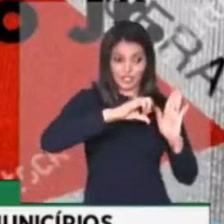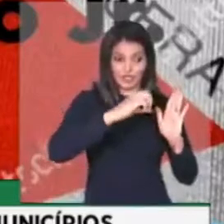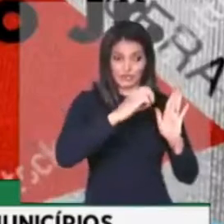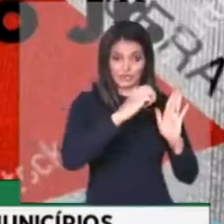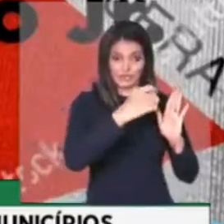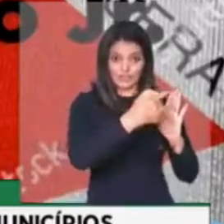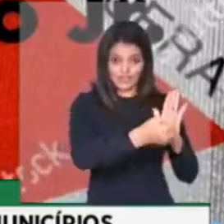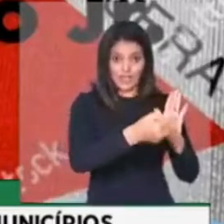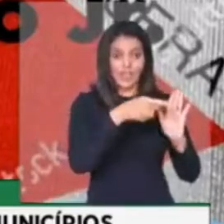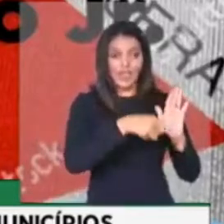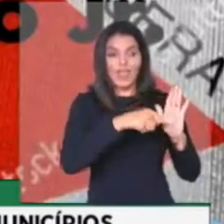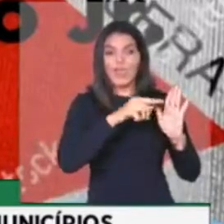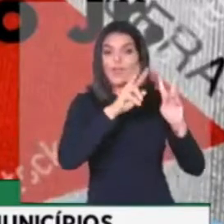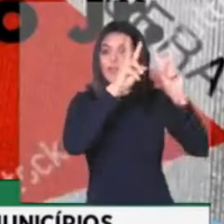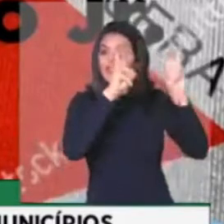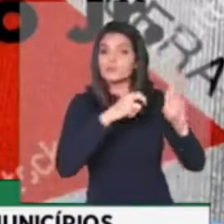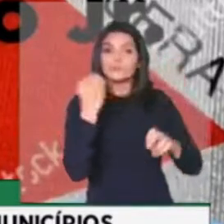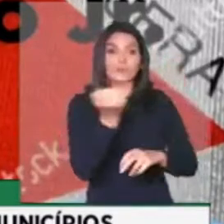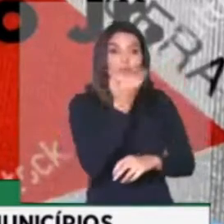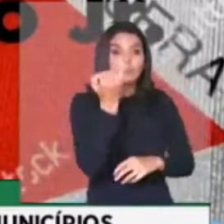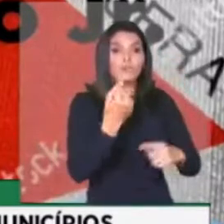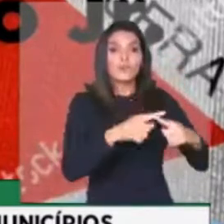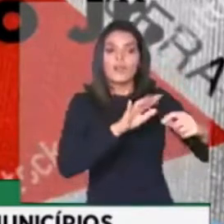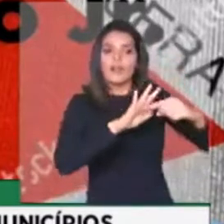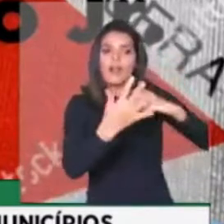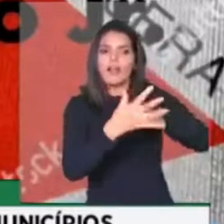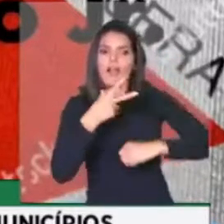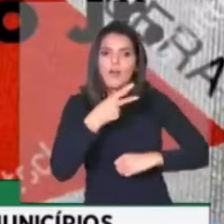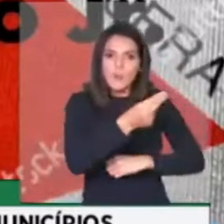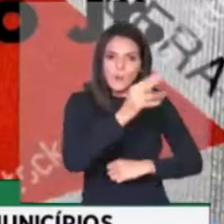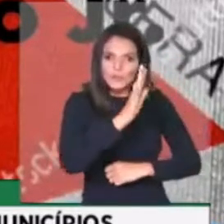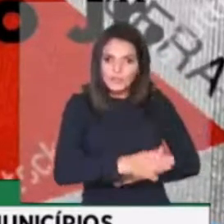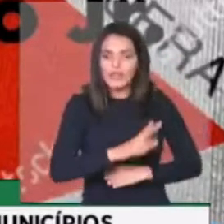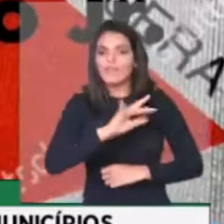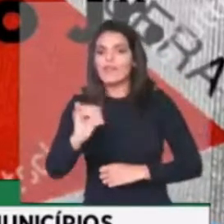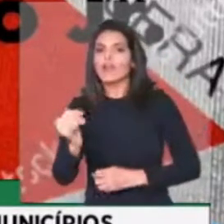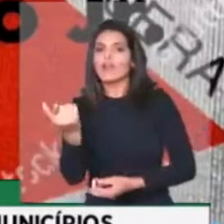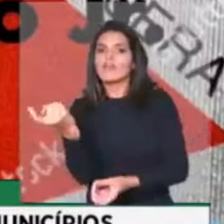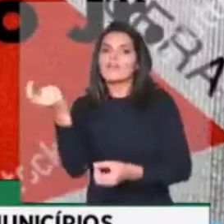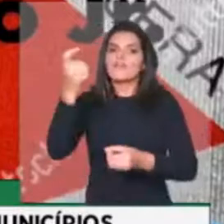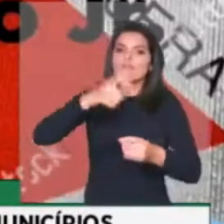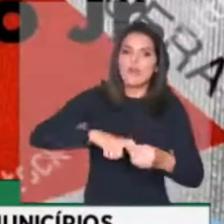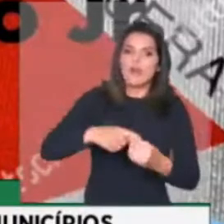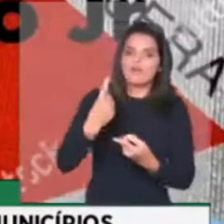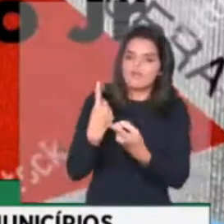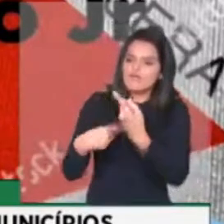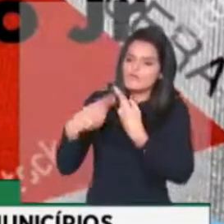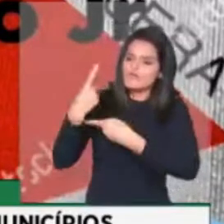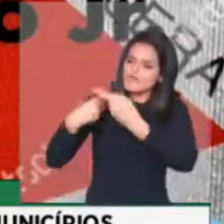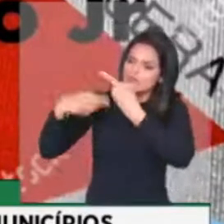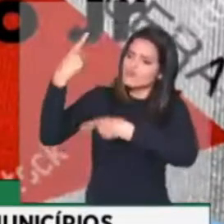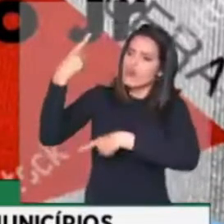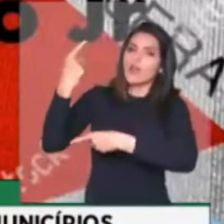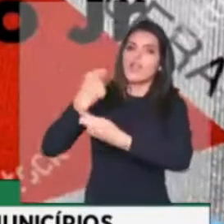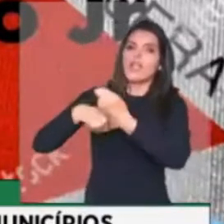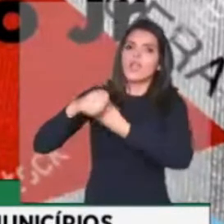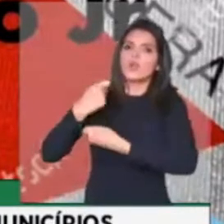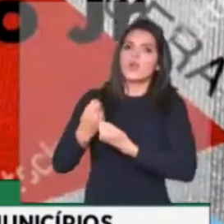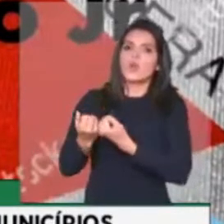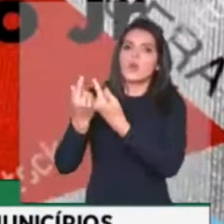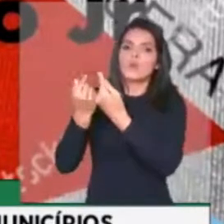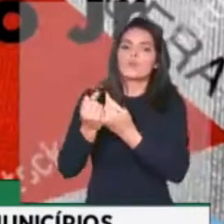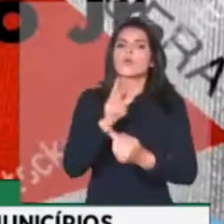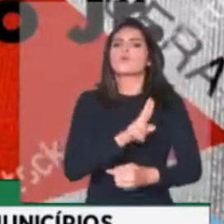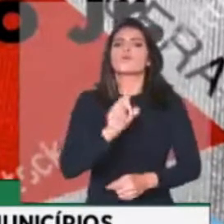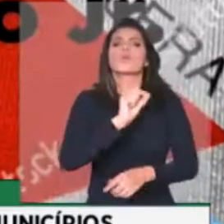o pós-Covid. Ela traz um item importante de recuperação da economia através da atividade do turismo, que